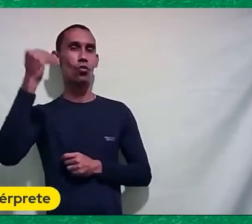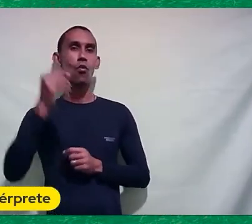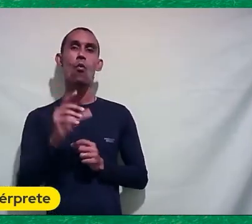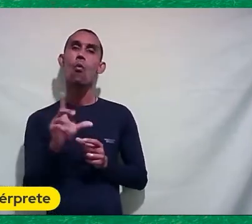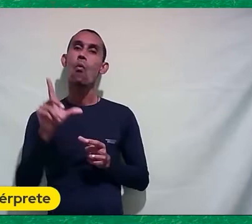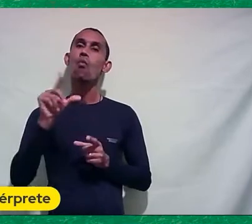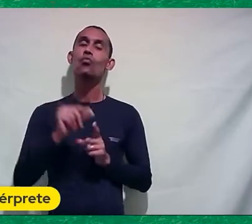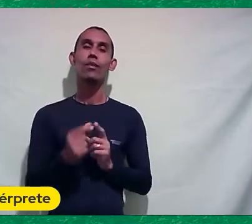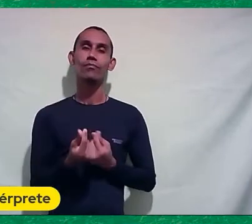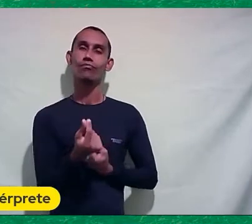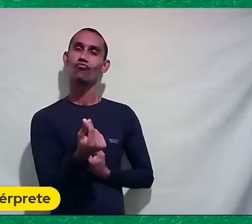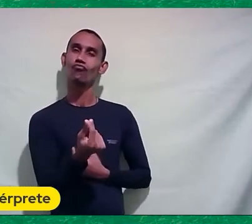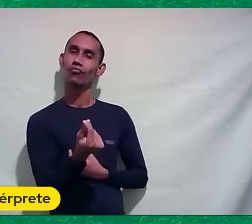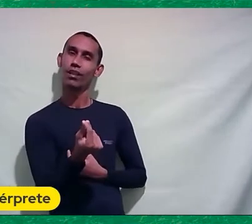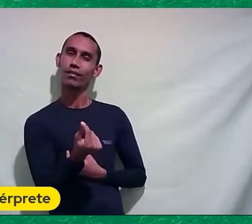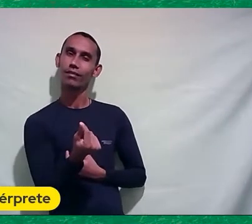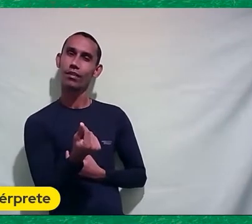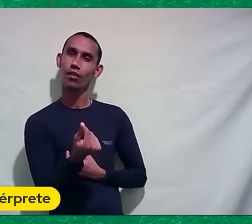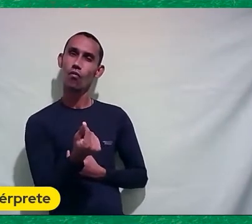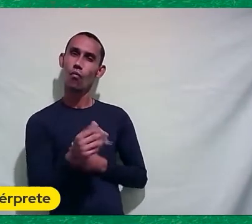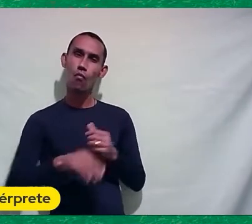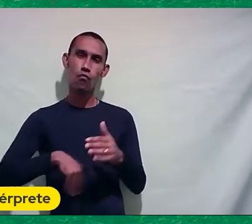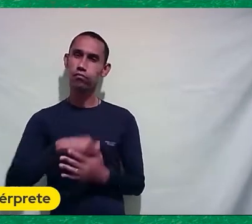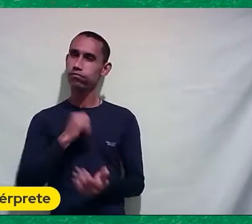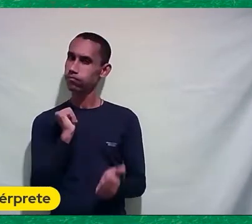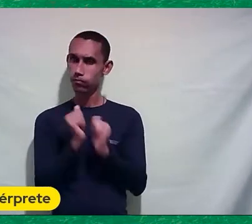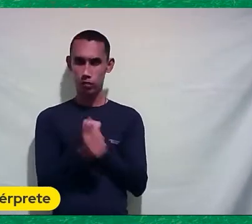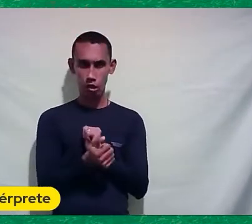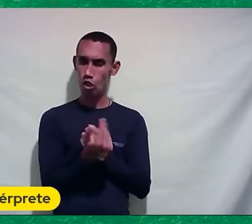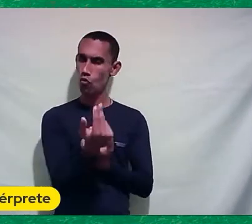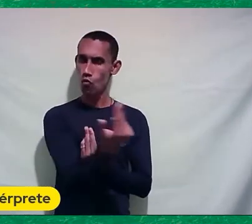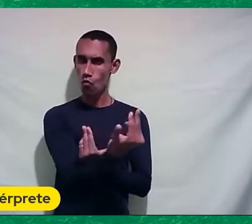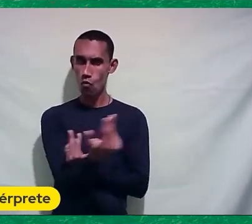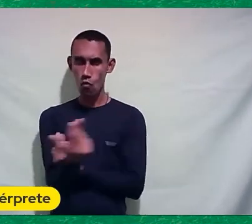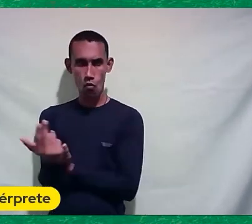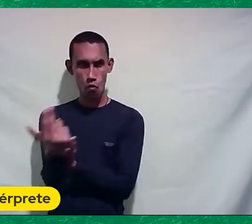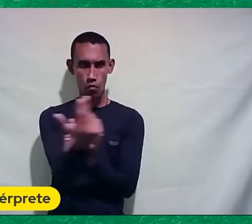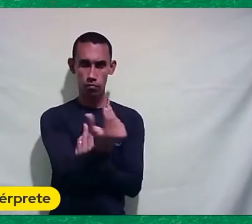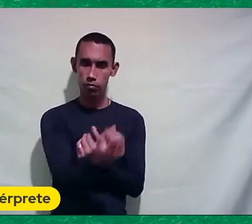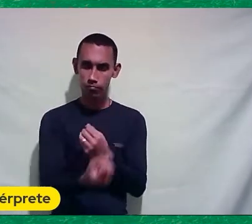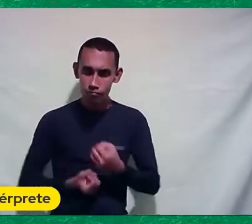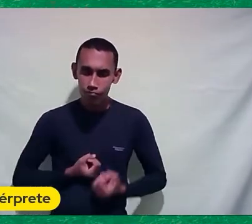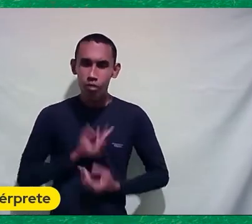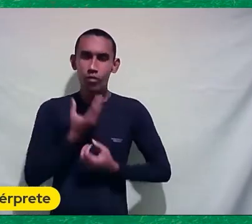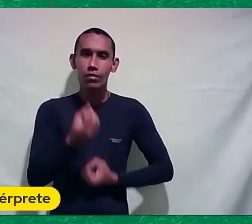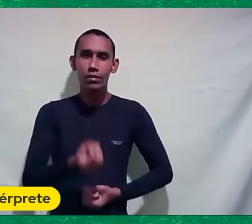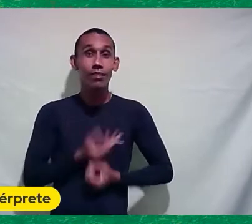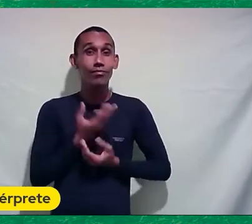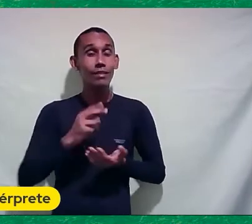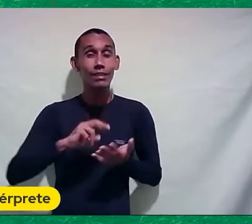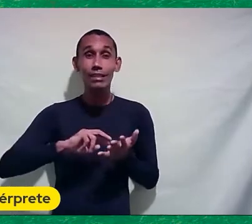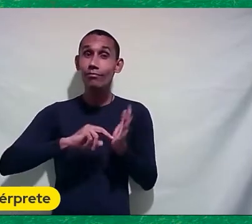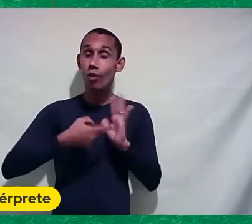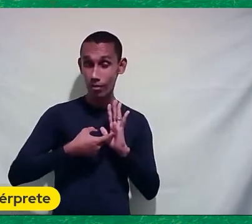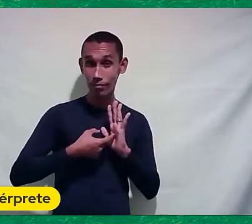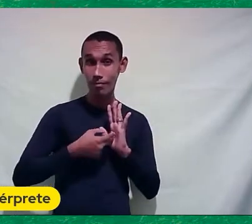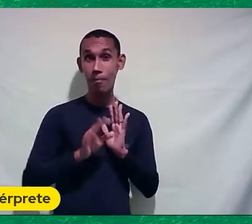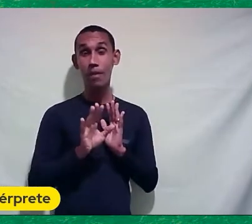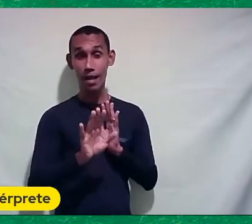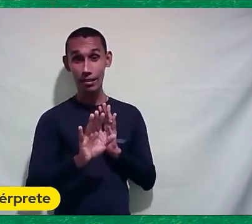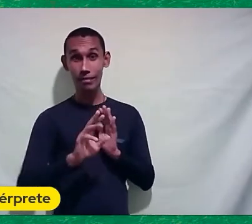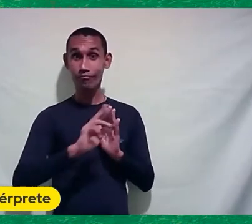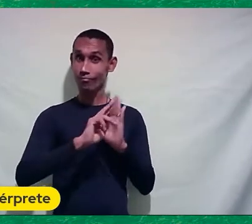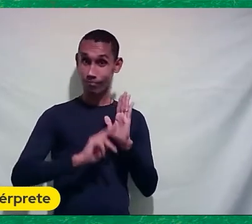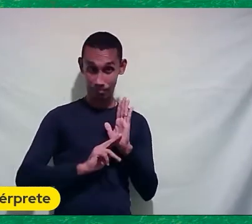Ao dinheiro O futebol É igualmente Um núcleo De produção Simbólica As